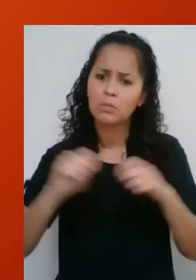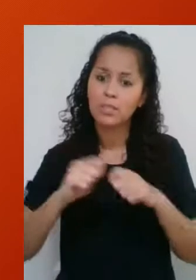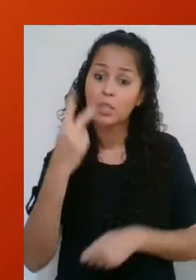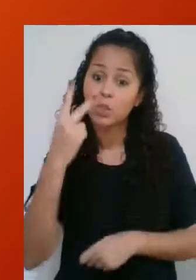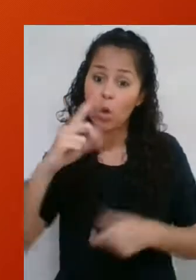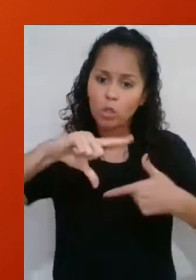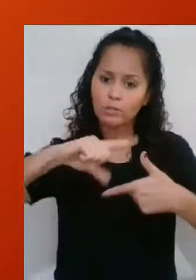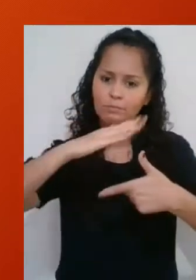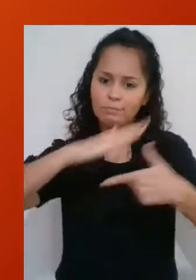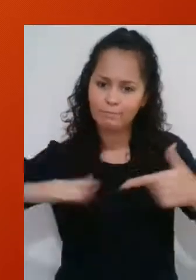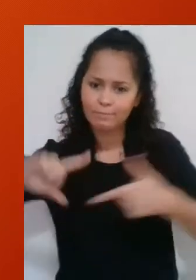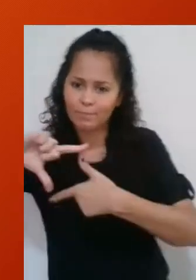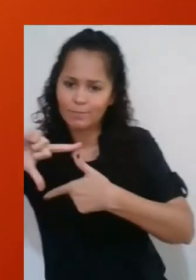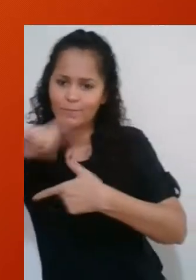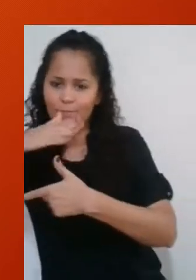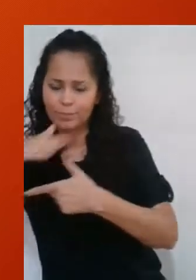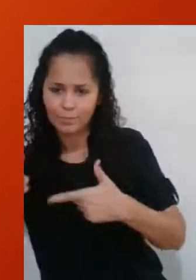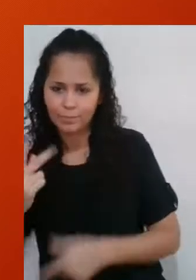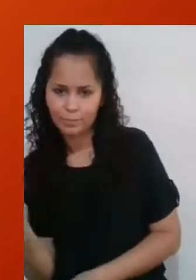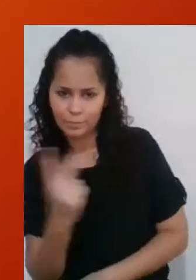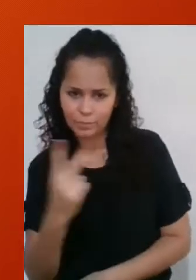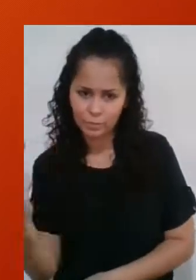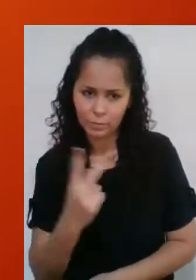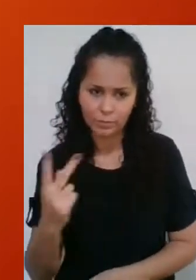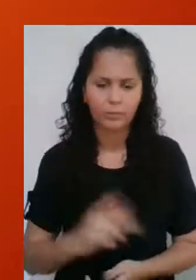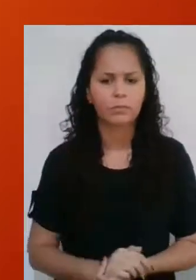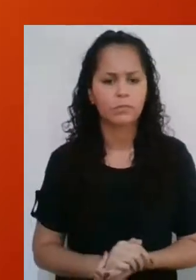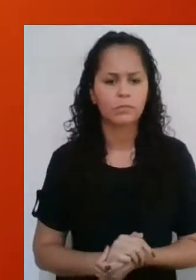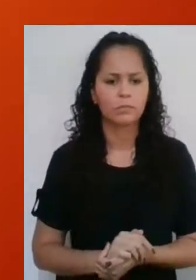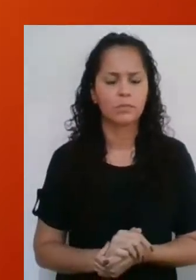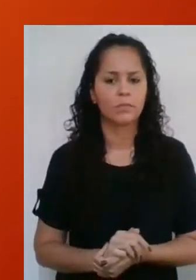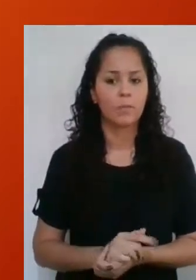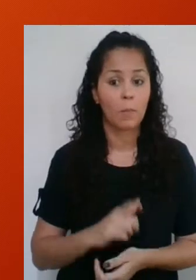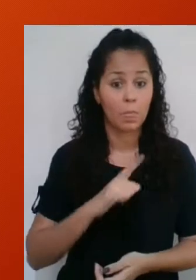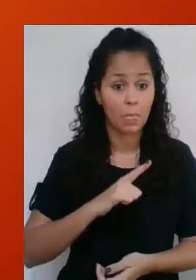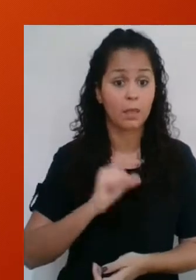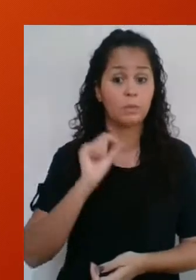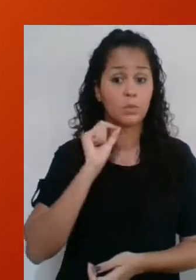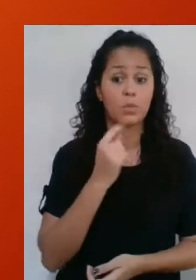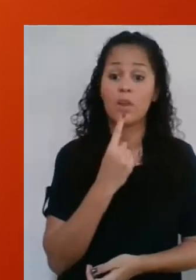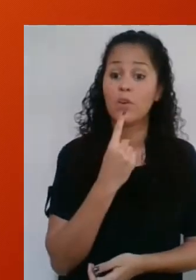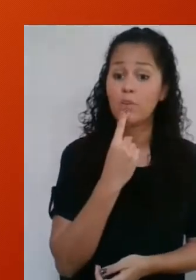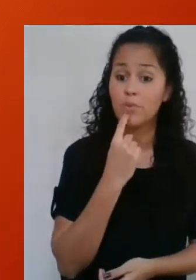teremos que criar dois triângulos retângulos. O primeiro deles sobre o braço mais longo, de medida 4, de modo que o próprio